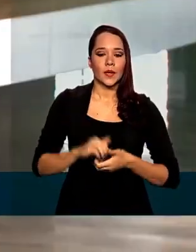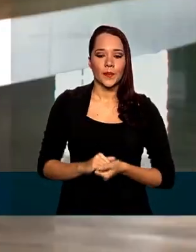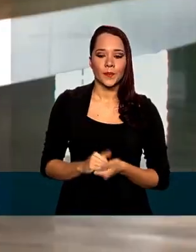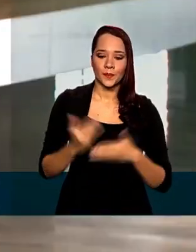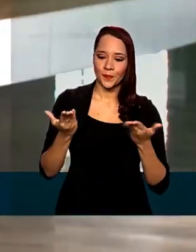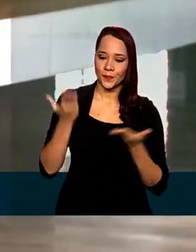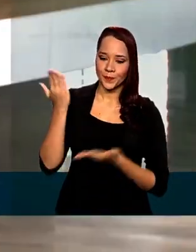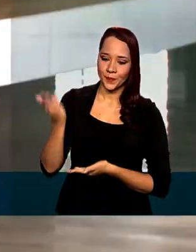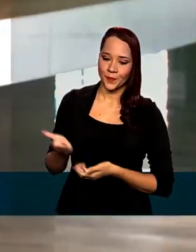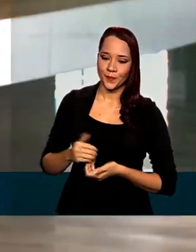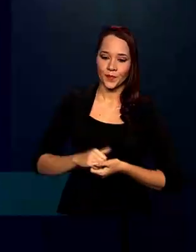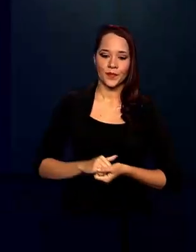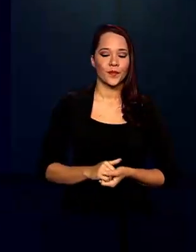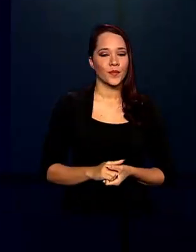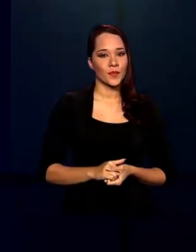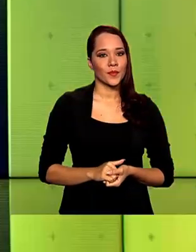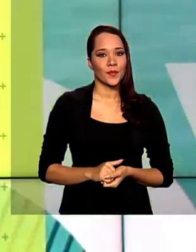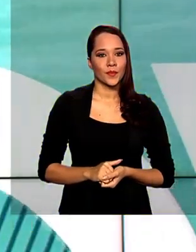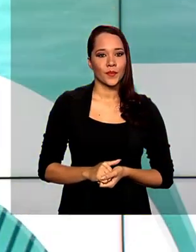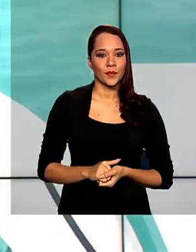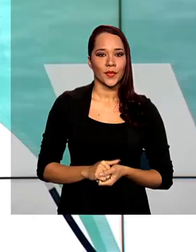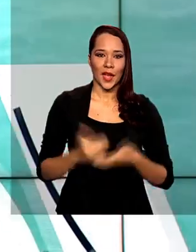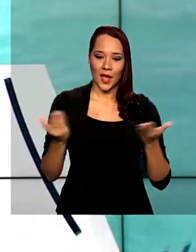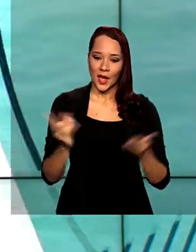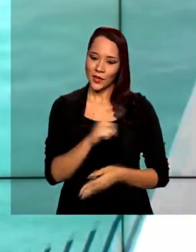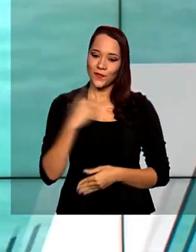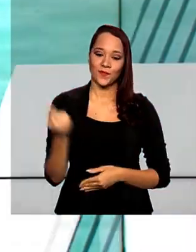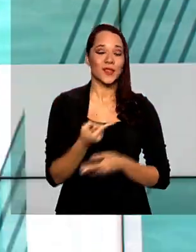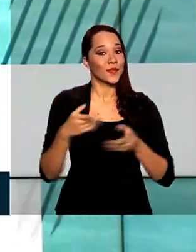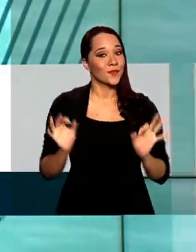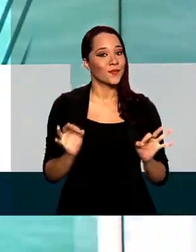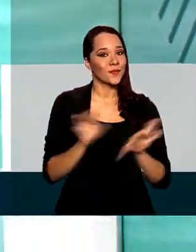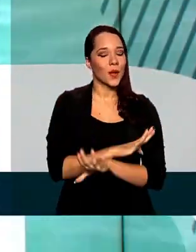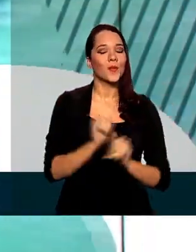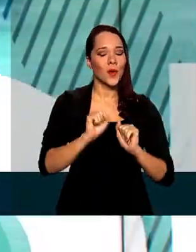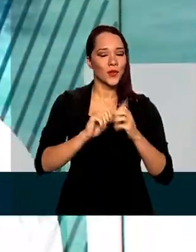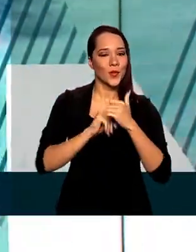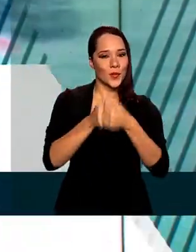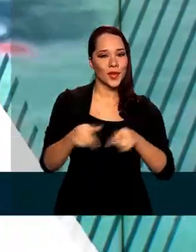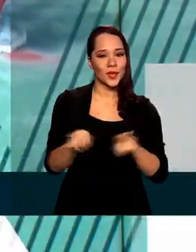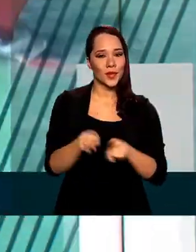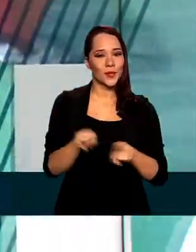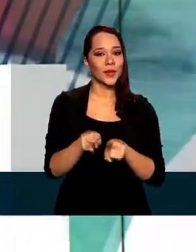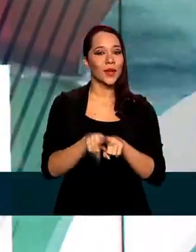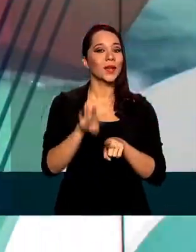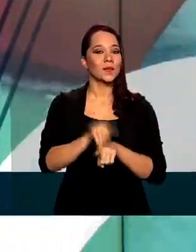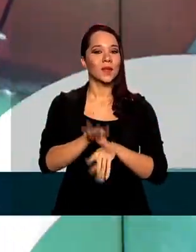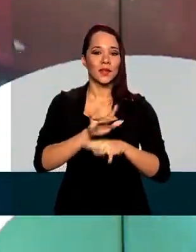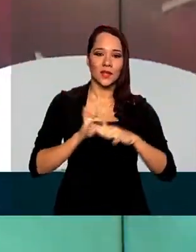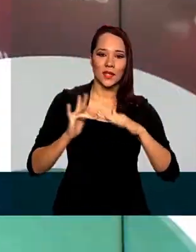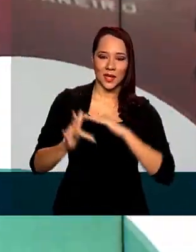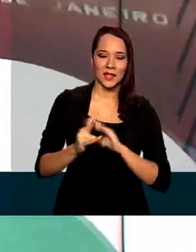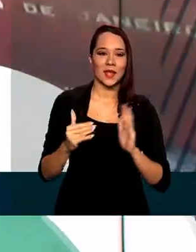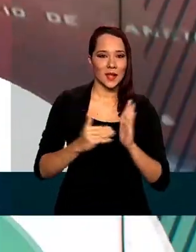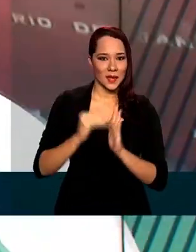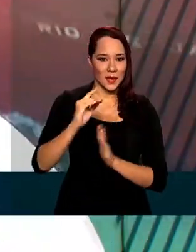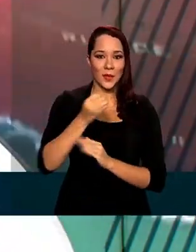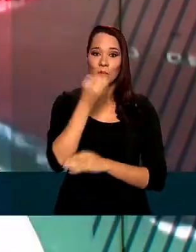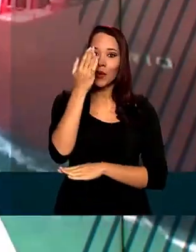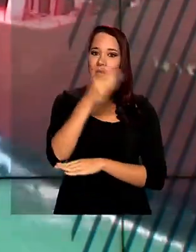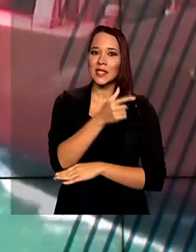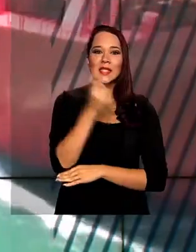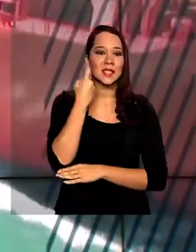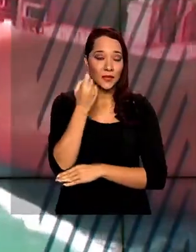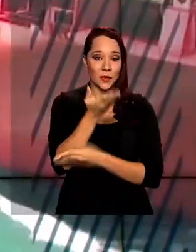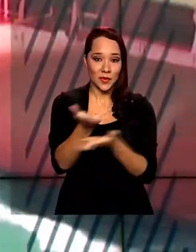Popov para o Governo Agora. A gente fica por aqui. Você pode nos acompanhar também pelas redes sociais. Uma boa